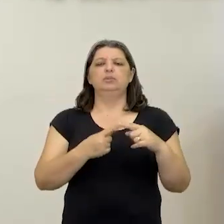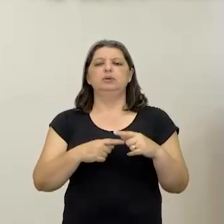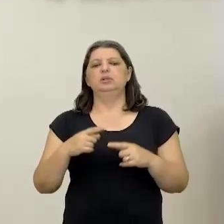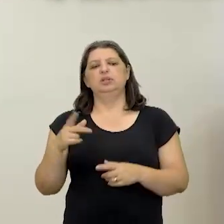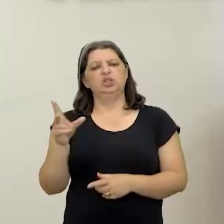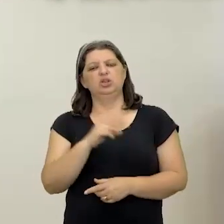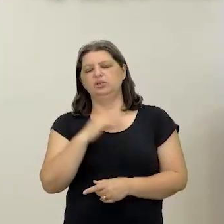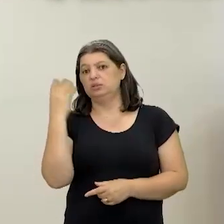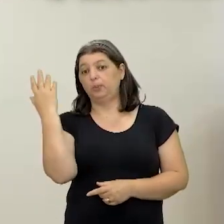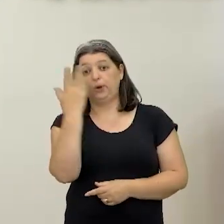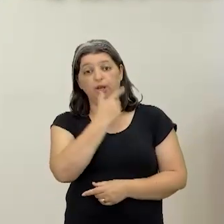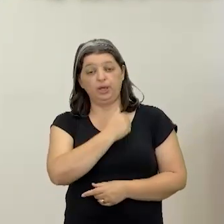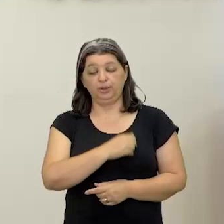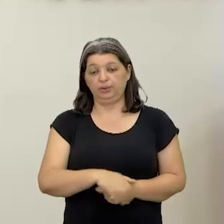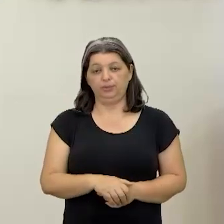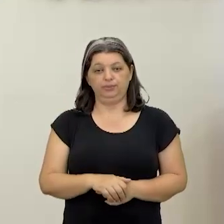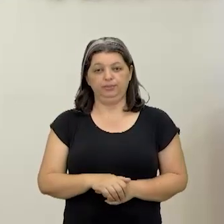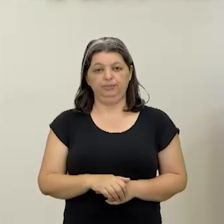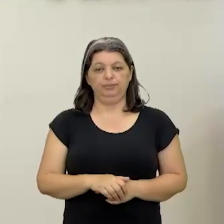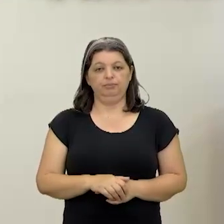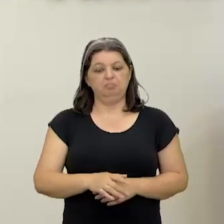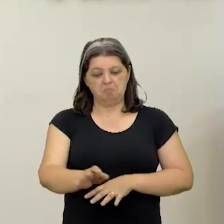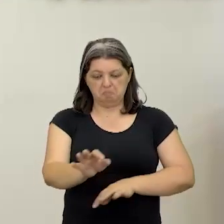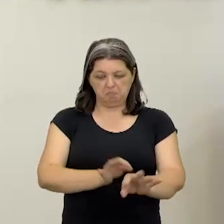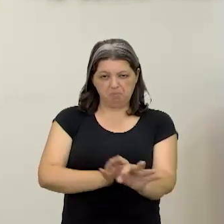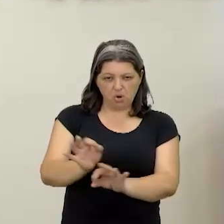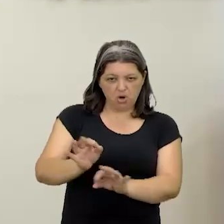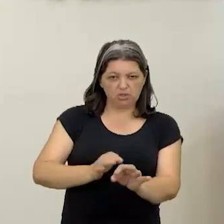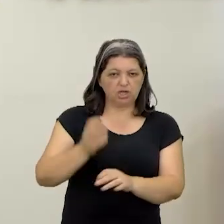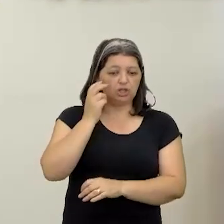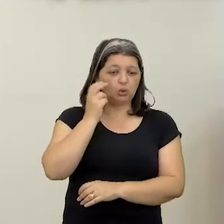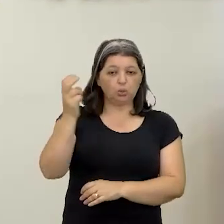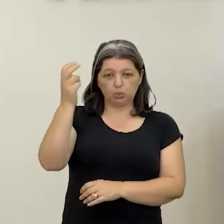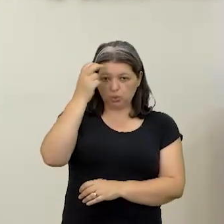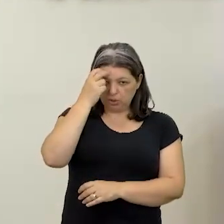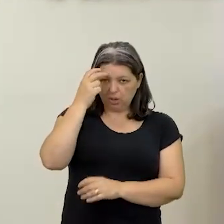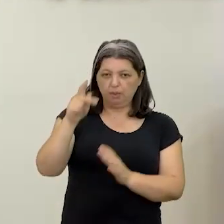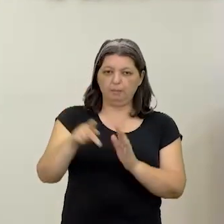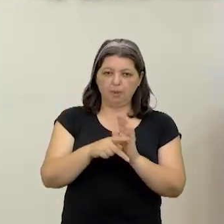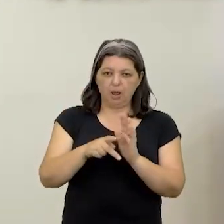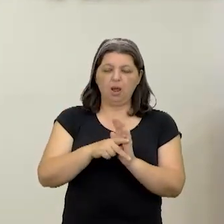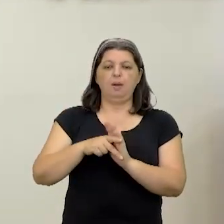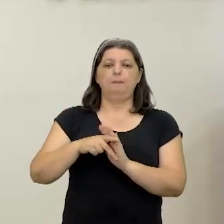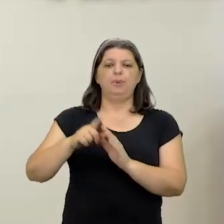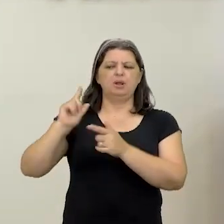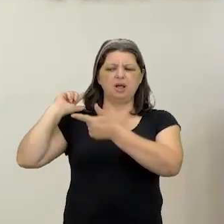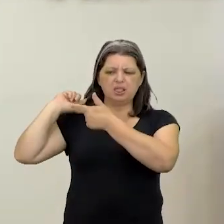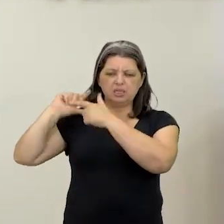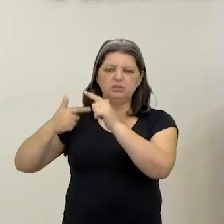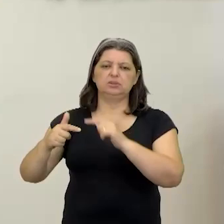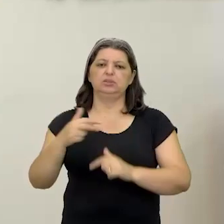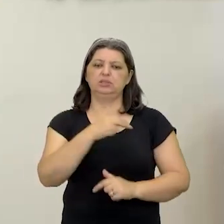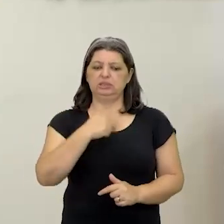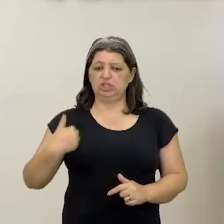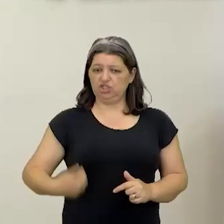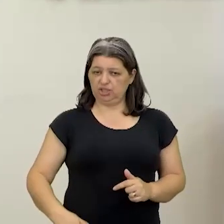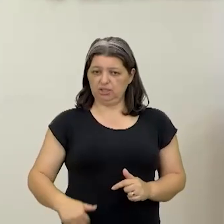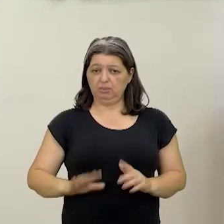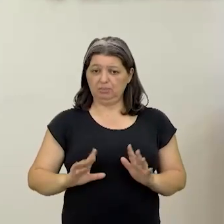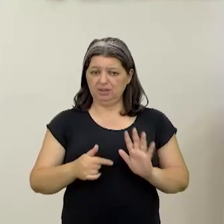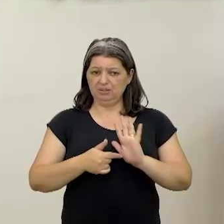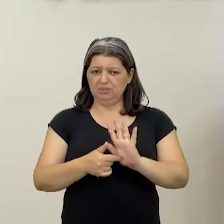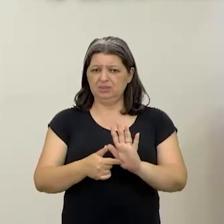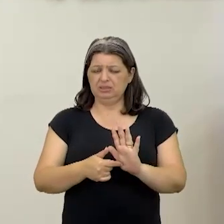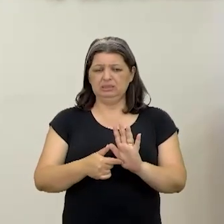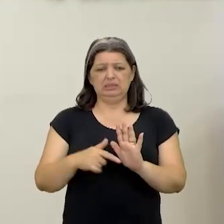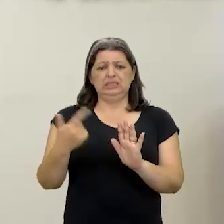bonito, né? Um projeto cultural das tradições chinesas, mas que se revelou altamente